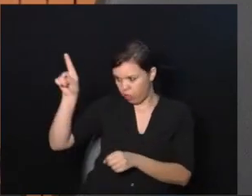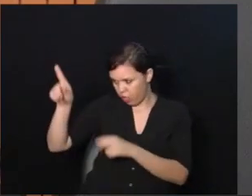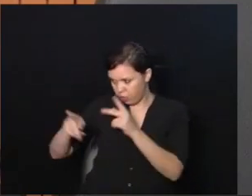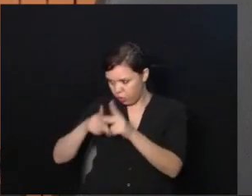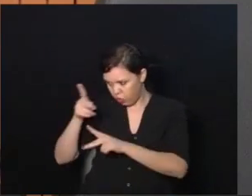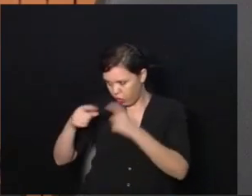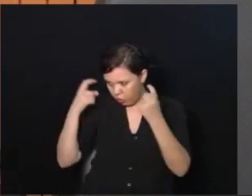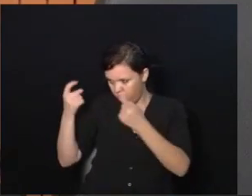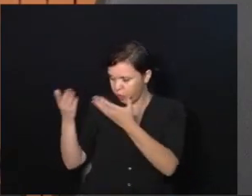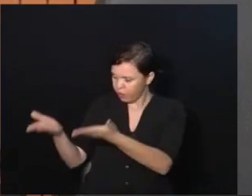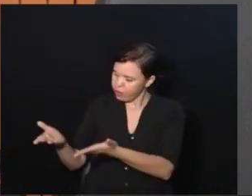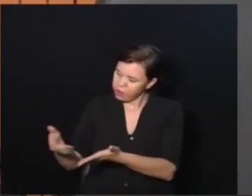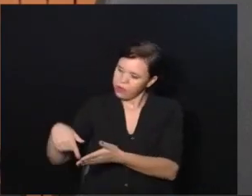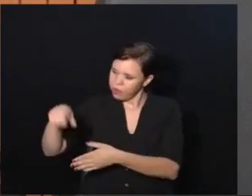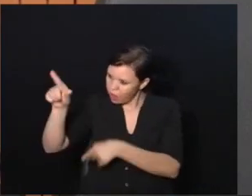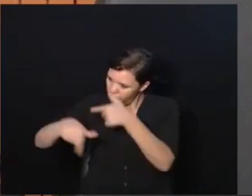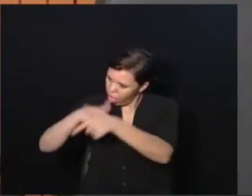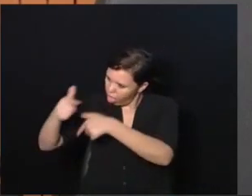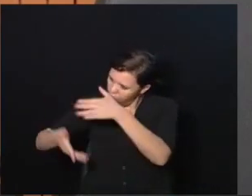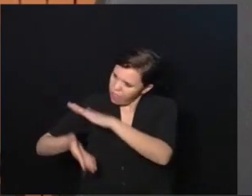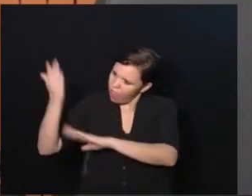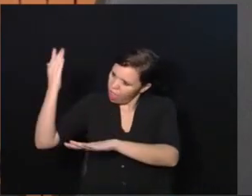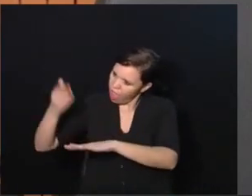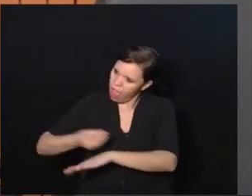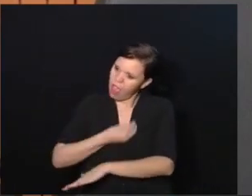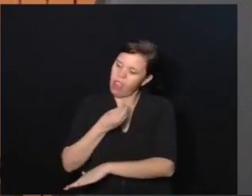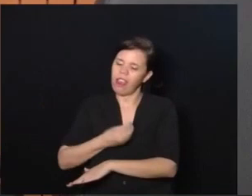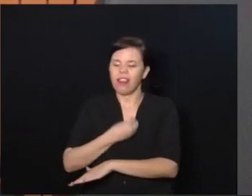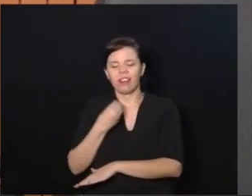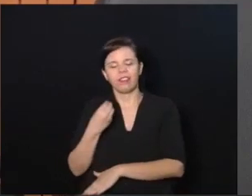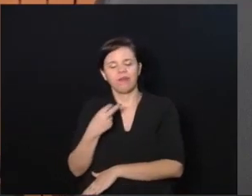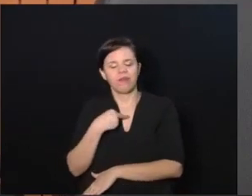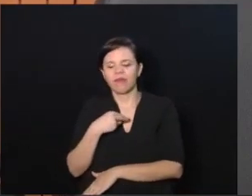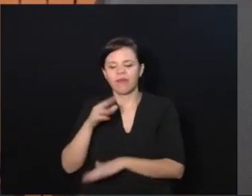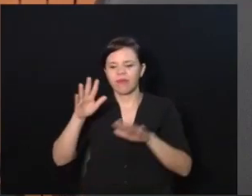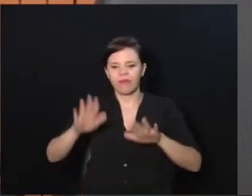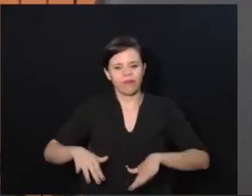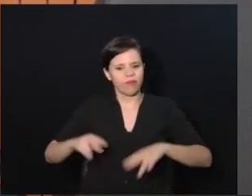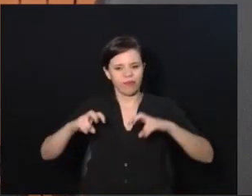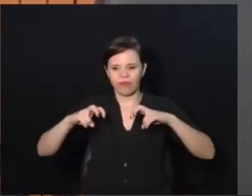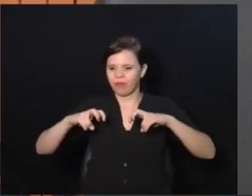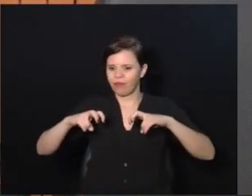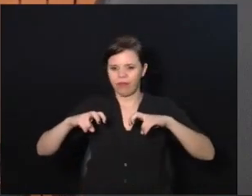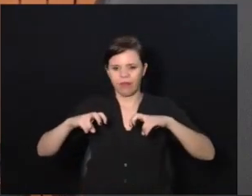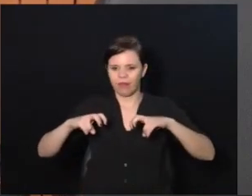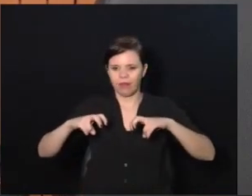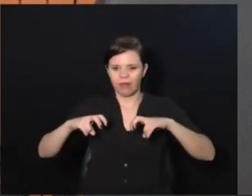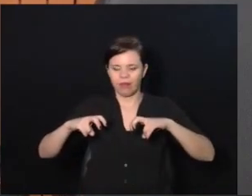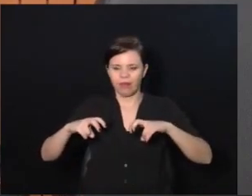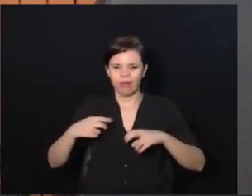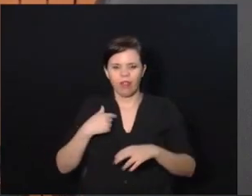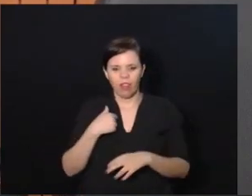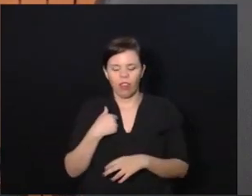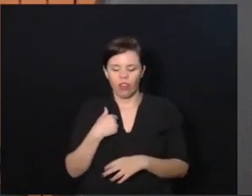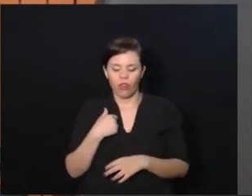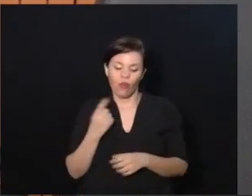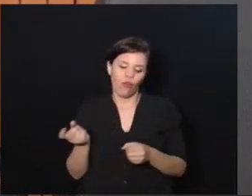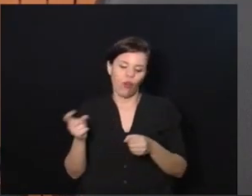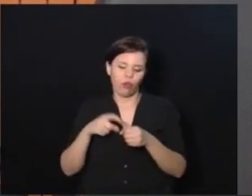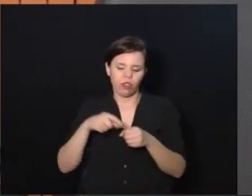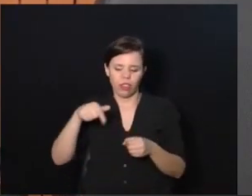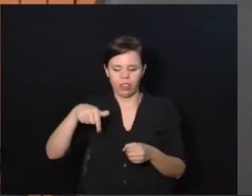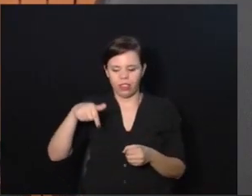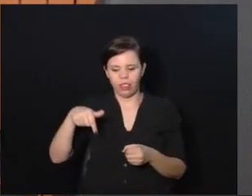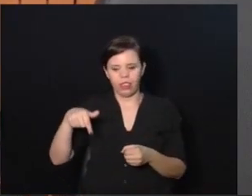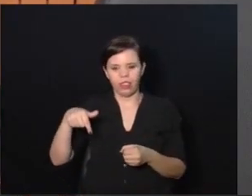preocupadas, você tem muito o fazer ainda, não vai poder continuar aqui não. E aí eu fui mandado de volta aqui para a terra